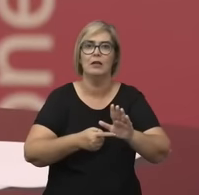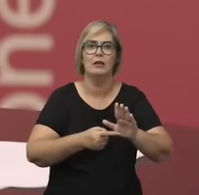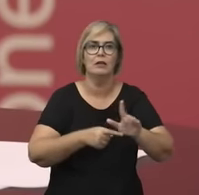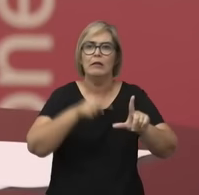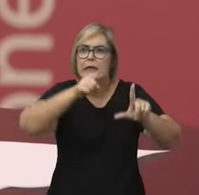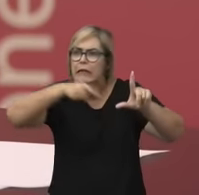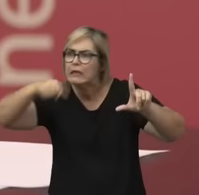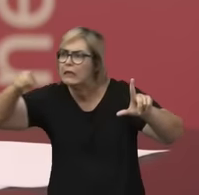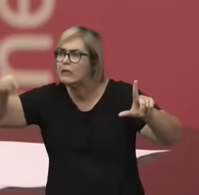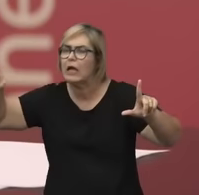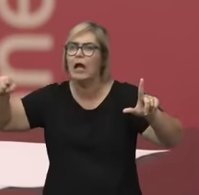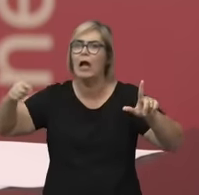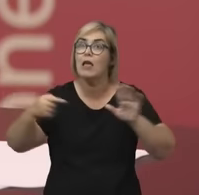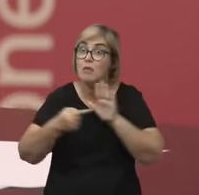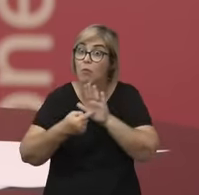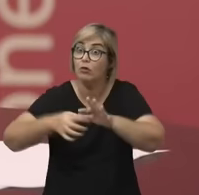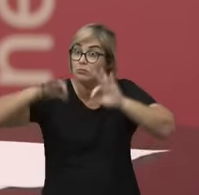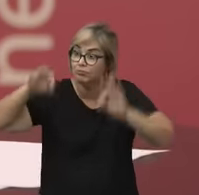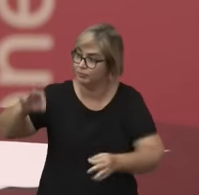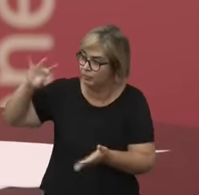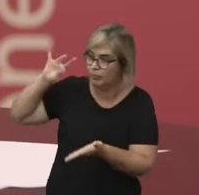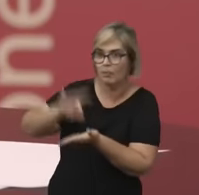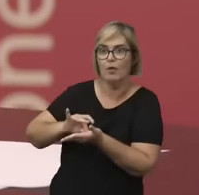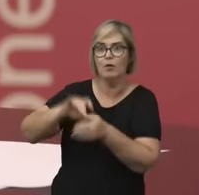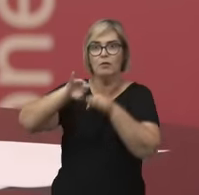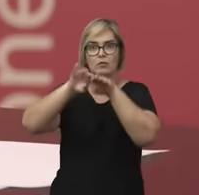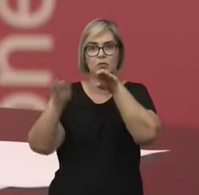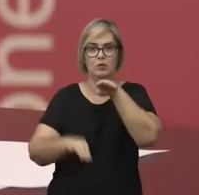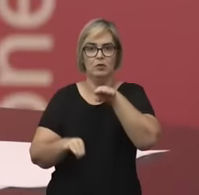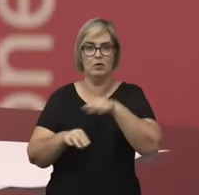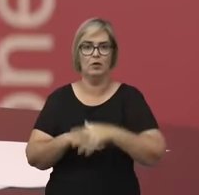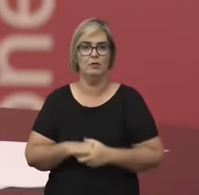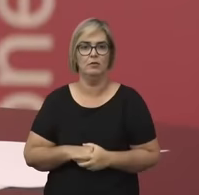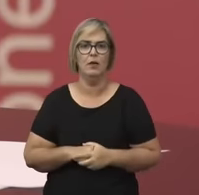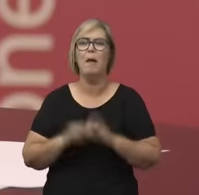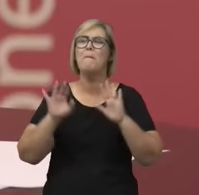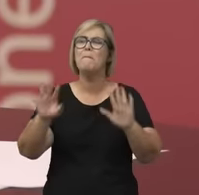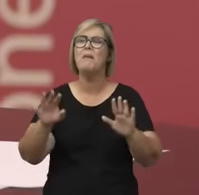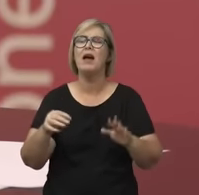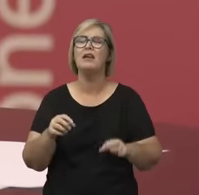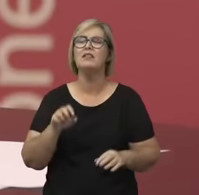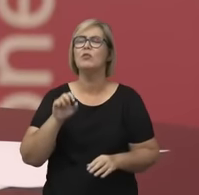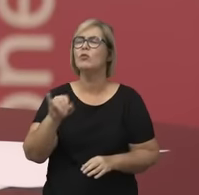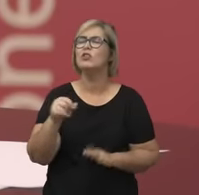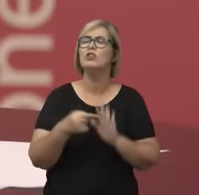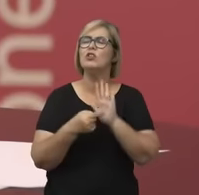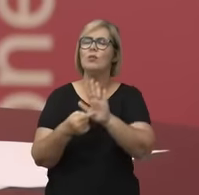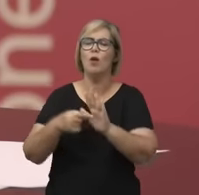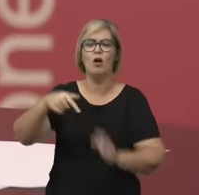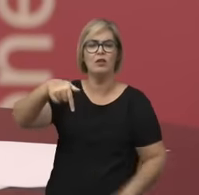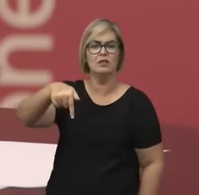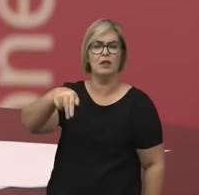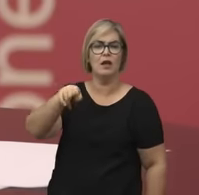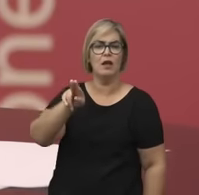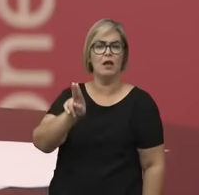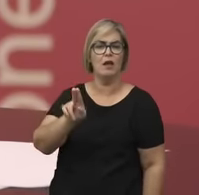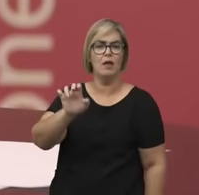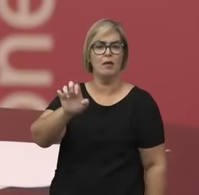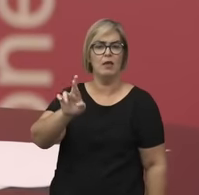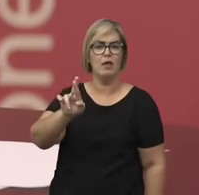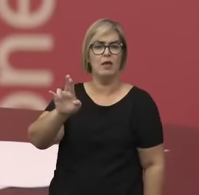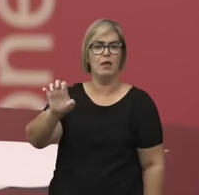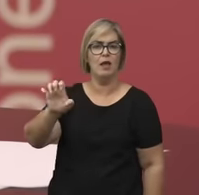da desigualdade. E aí, quando a gente olha para a Kerelle, a Kerelle não está inserida nessa história do feminismo contemporâneo,